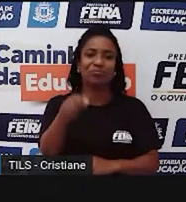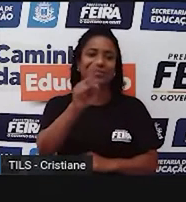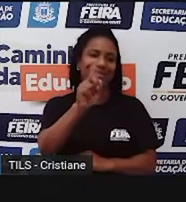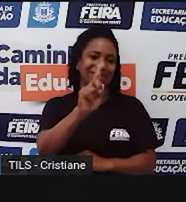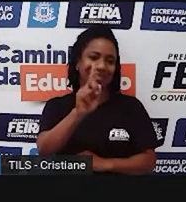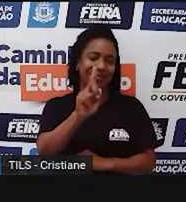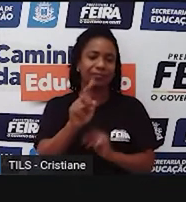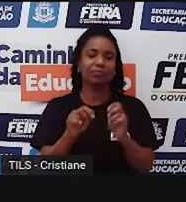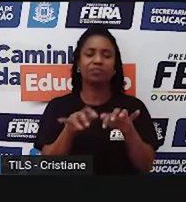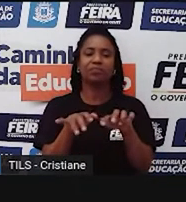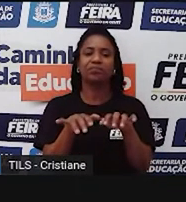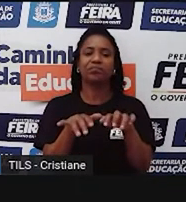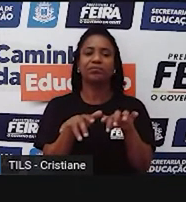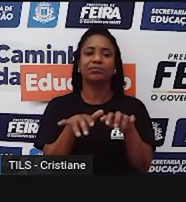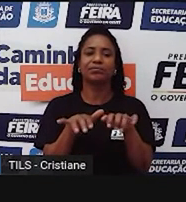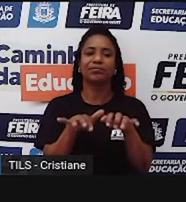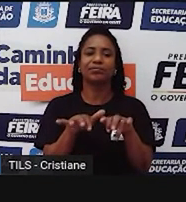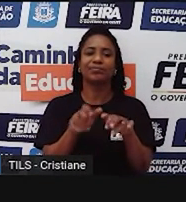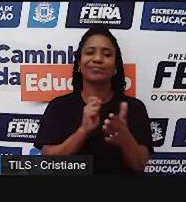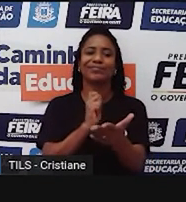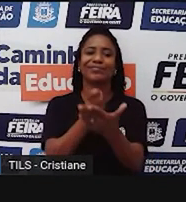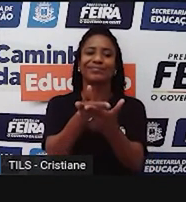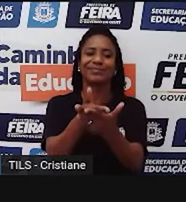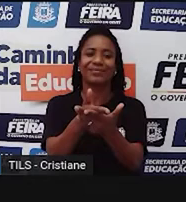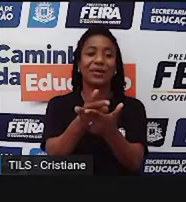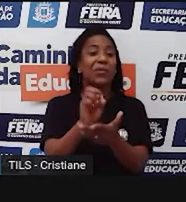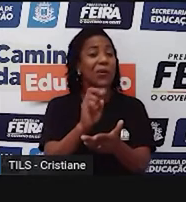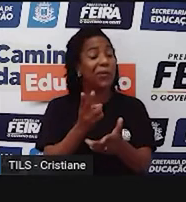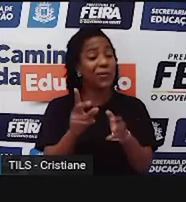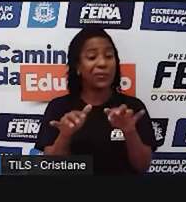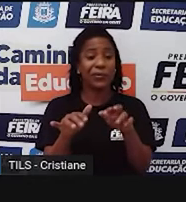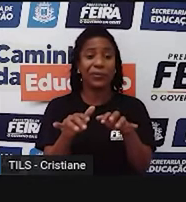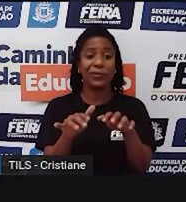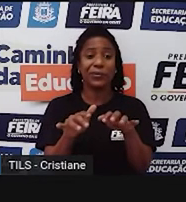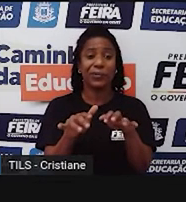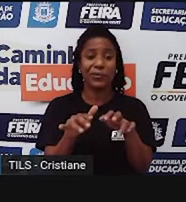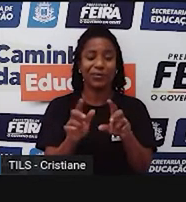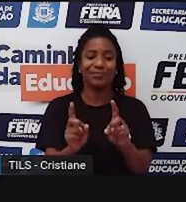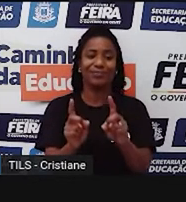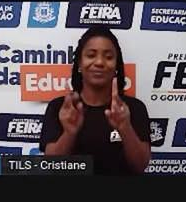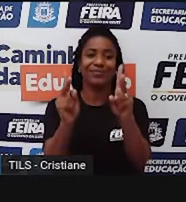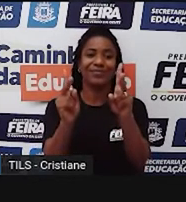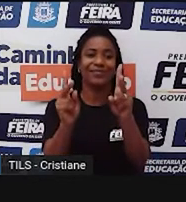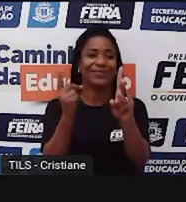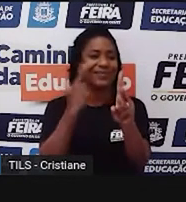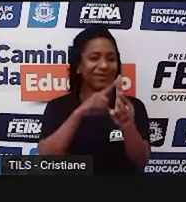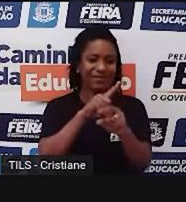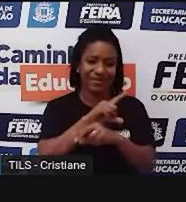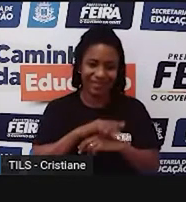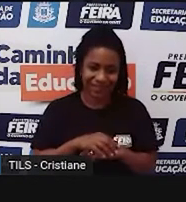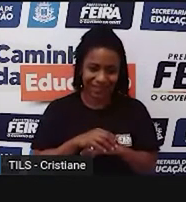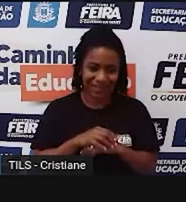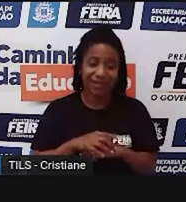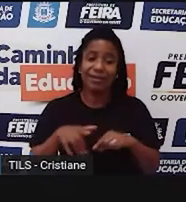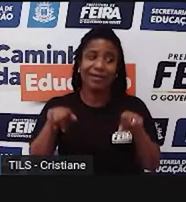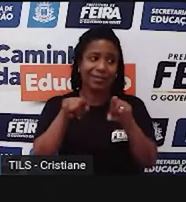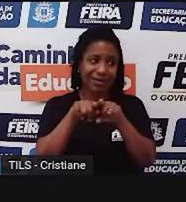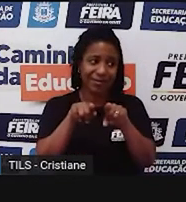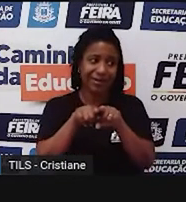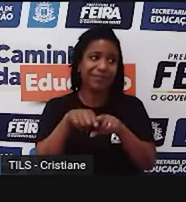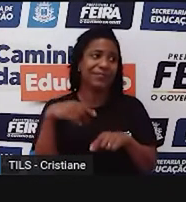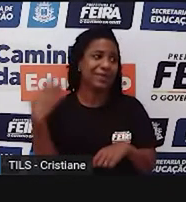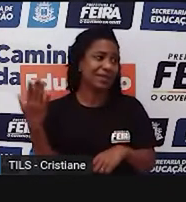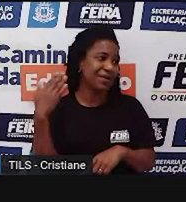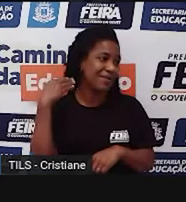as transações acontecem do mesmo jeito. Às vezes a gente não consegue, às vezes até as transações bancárias, você nem